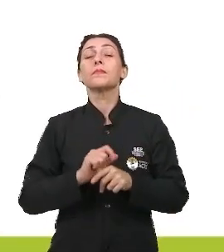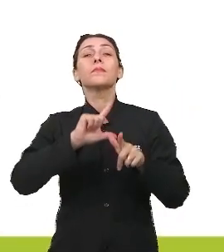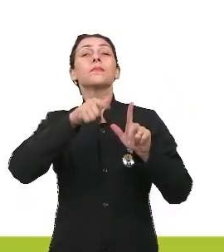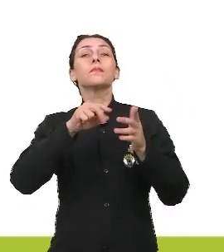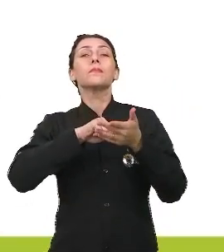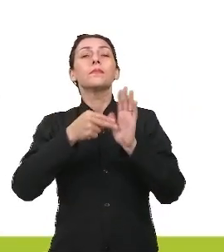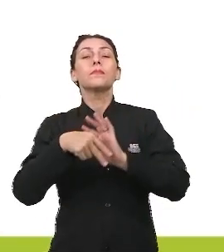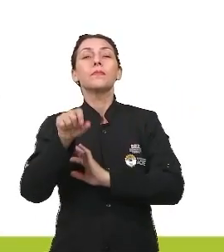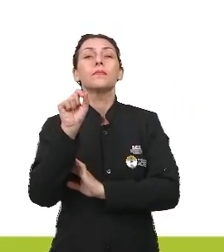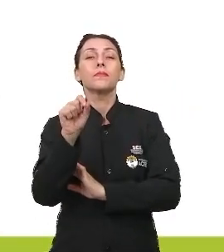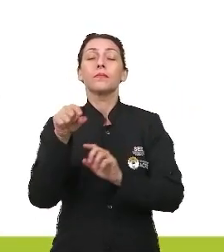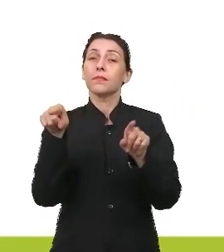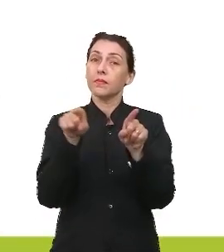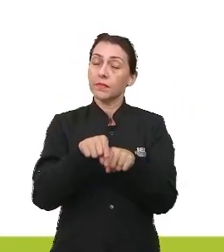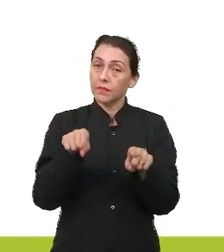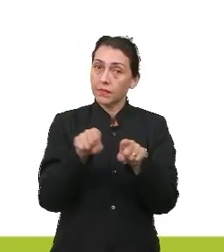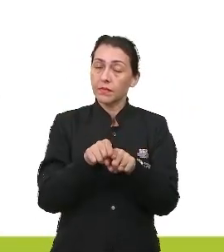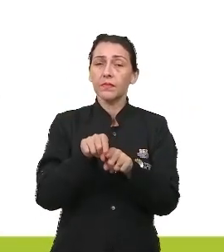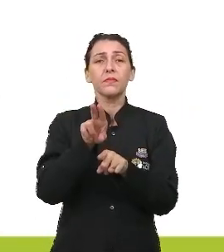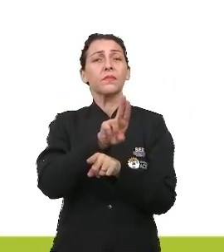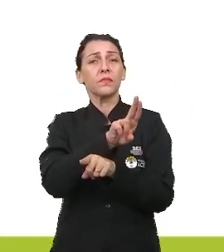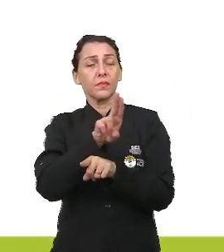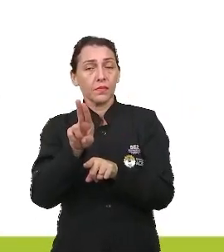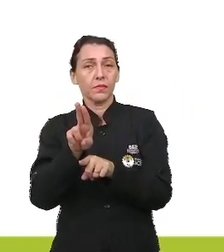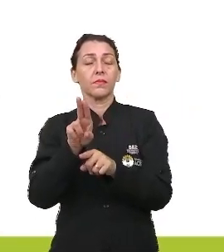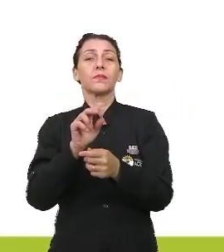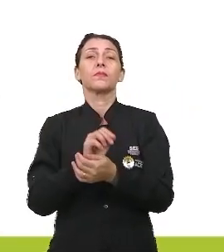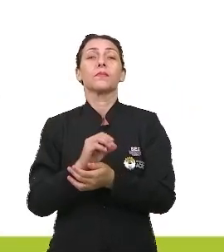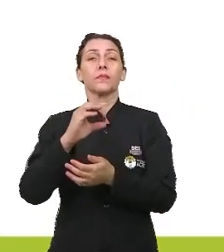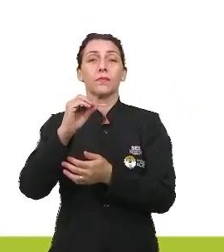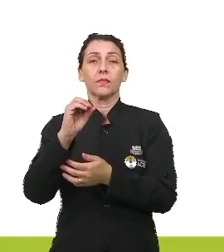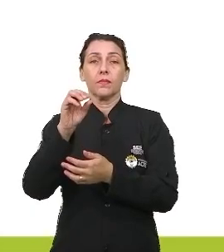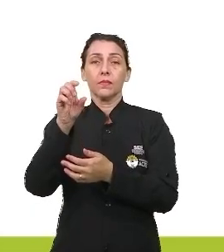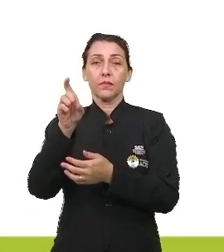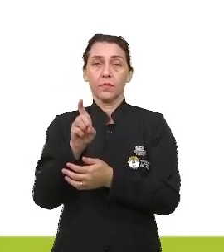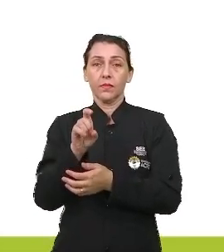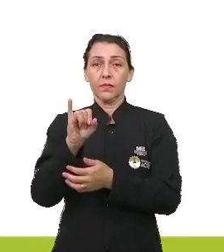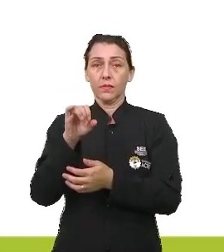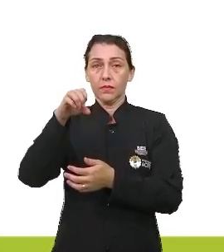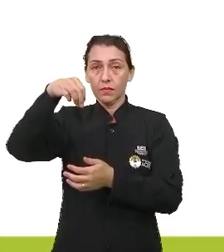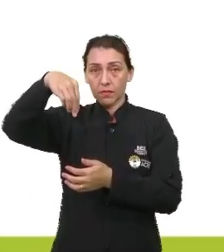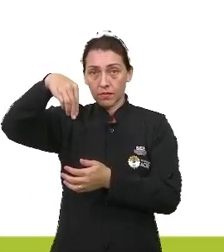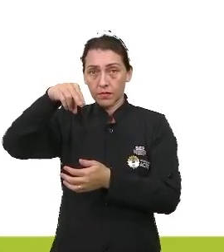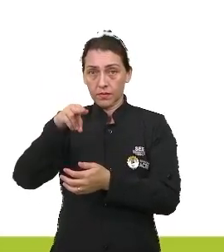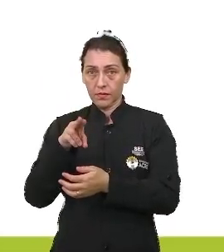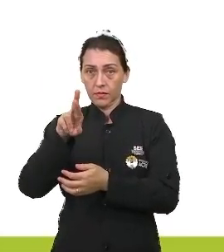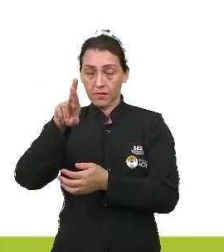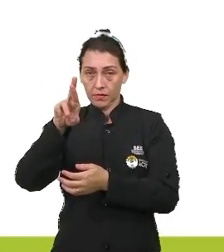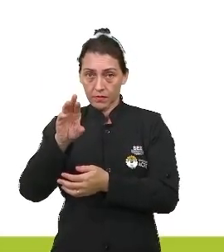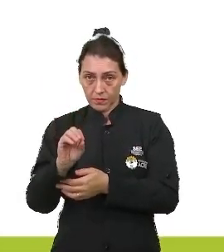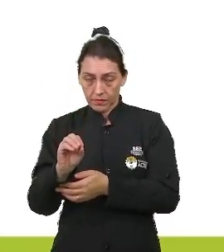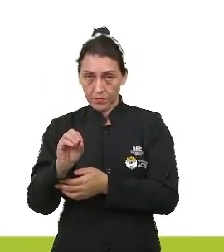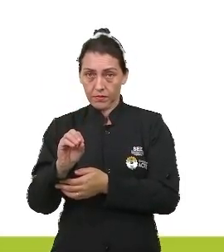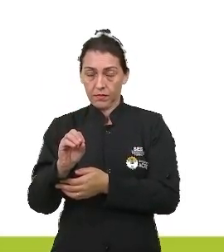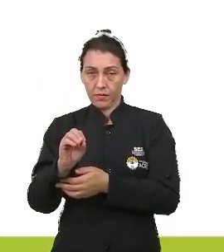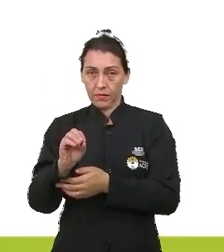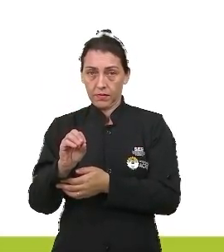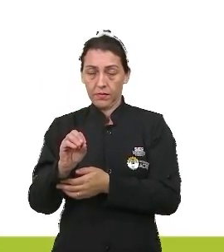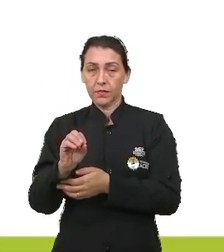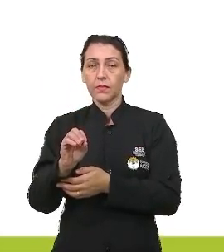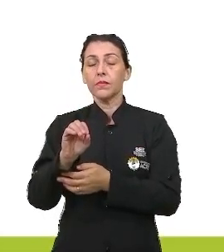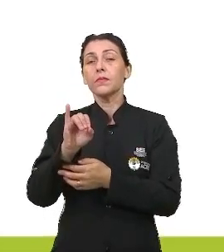paradoxo, pessoal, também chamado de oxímoro, né? Ou oxímoro, com acento aí